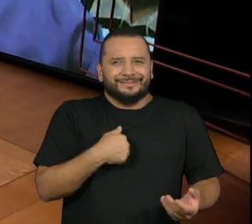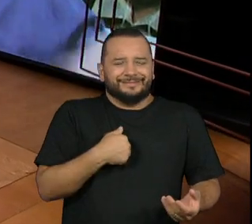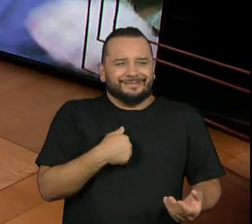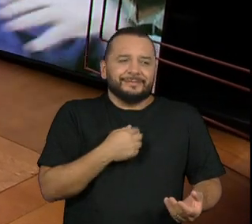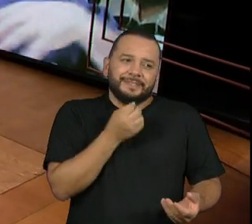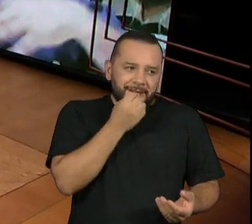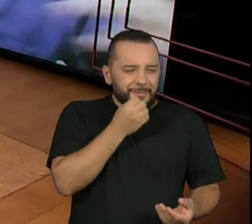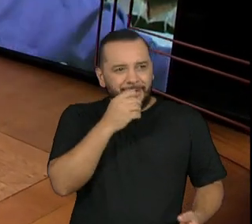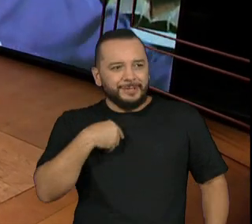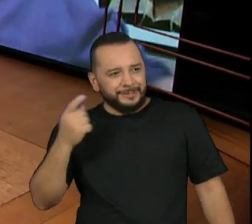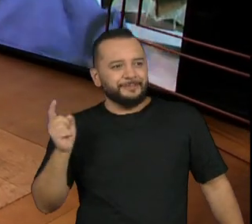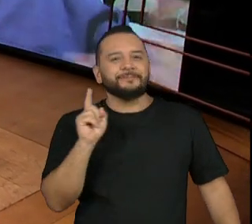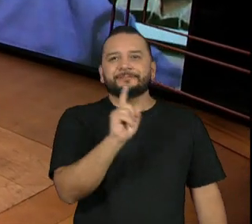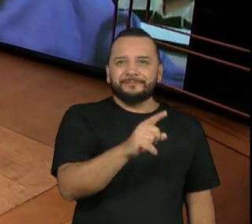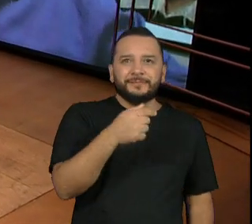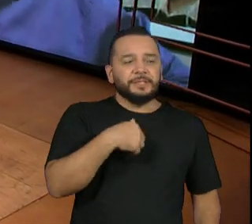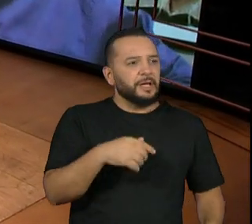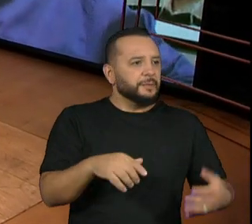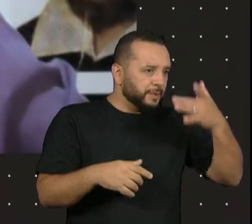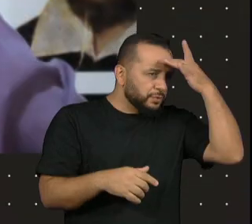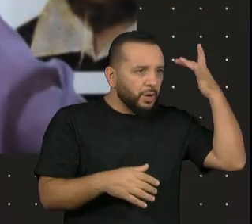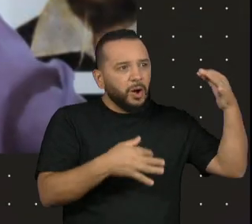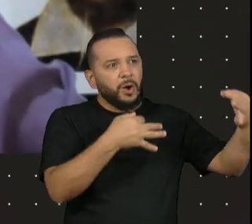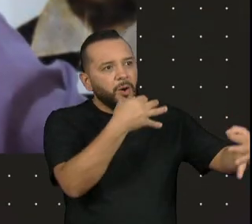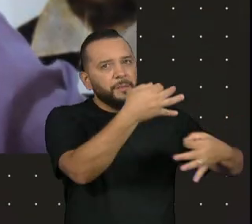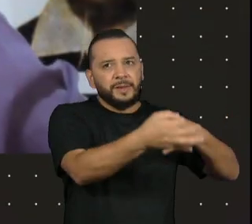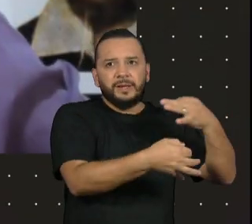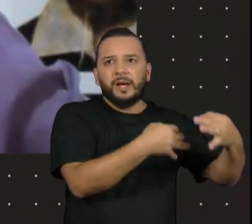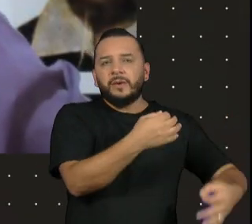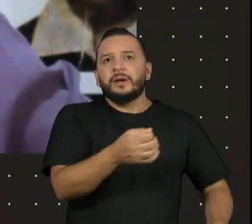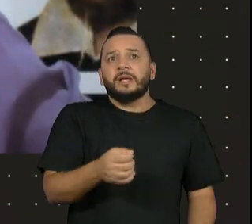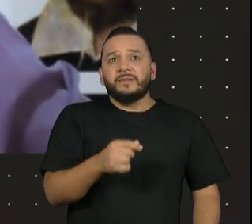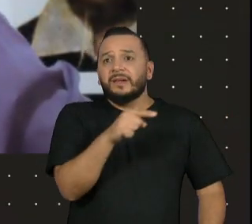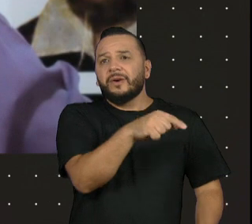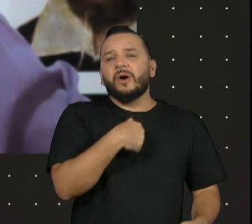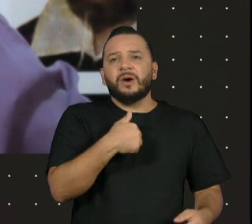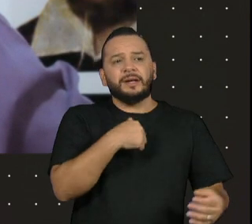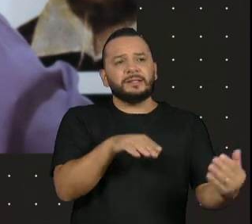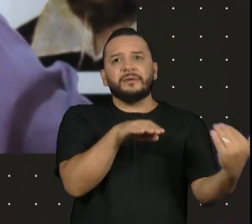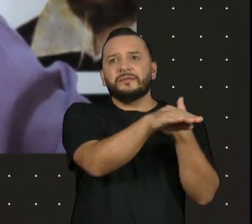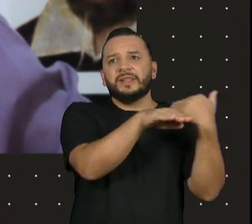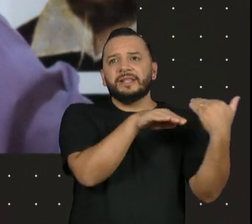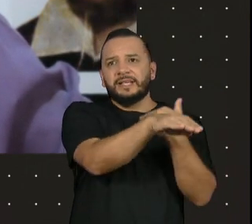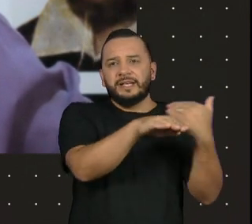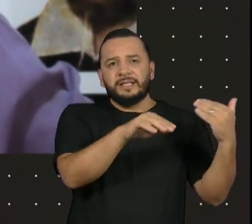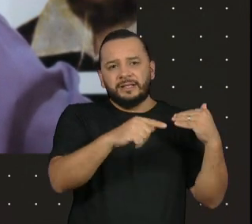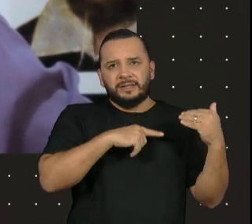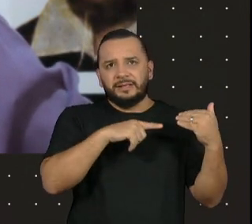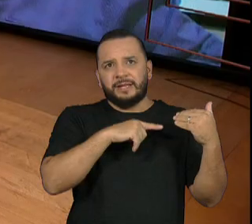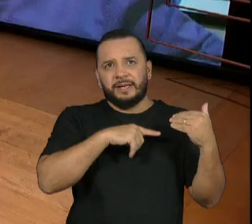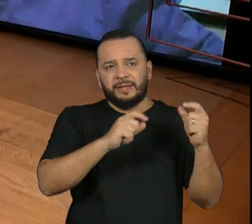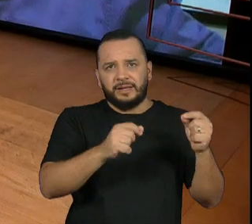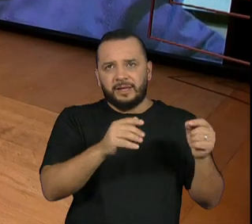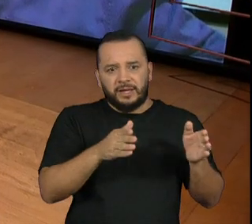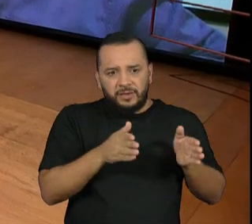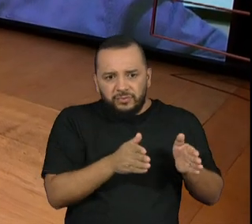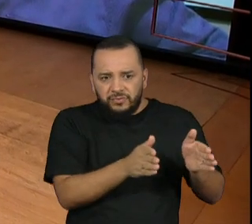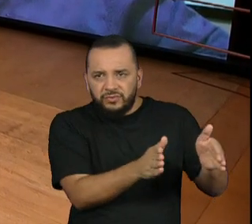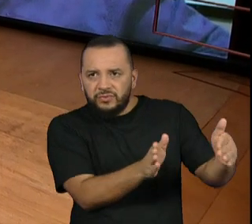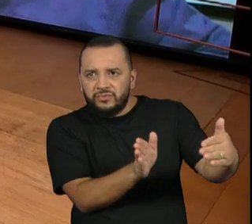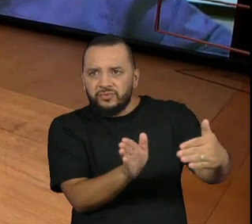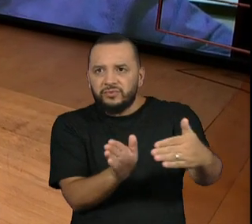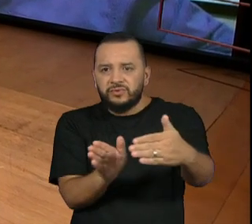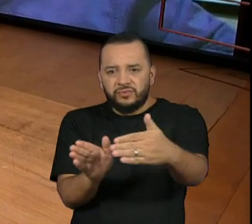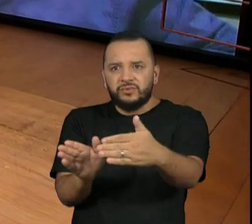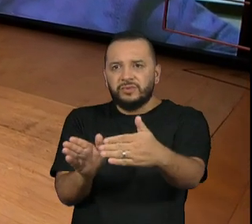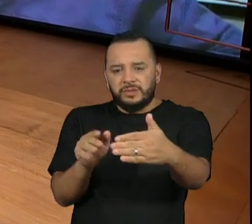como a discussão era coletiva, era matricial, mas ele falava, essa aqui é essa avenida que é um corredor, ela pode passar por aqui? E a gente